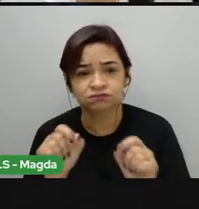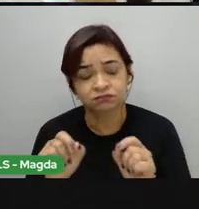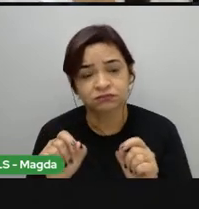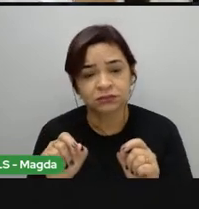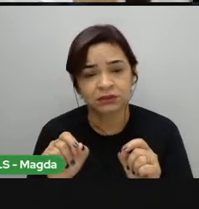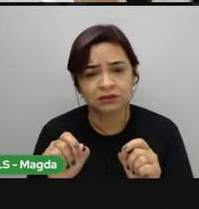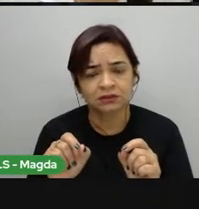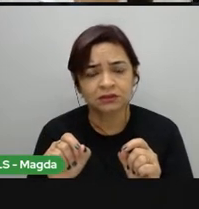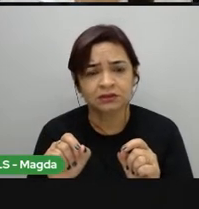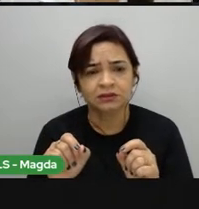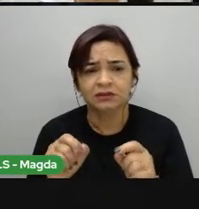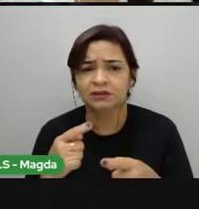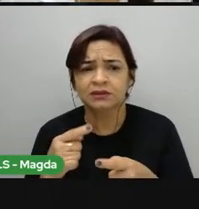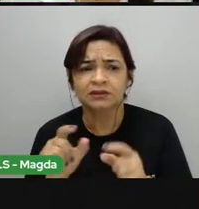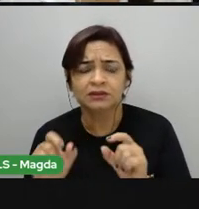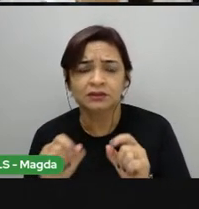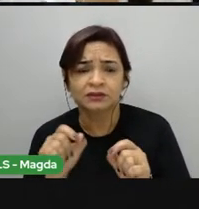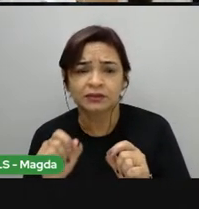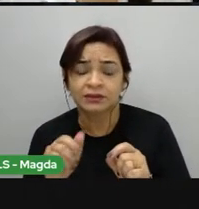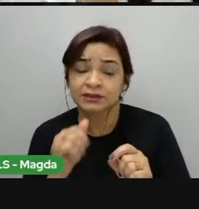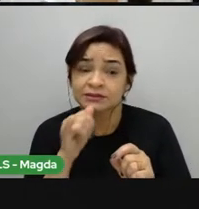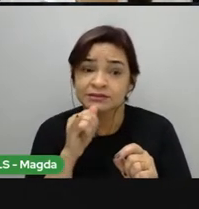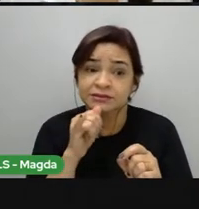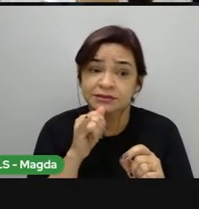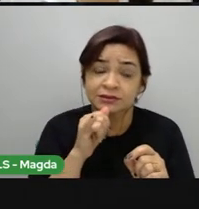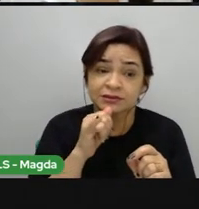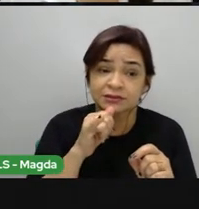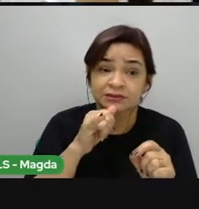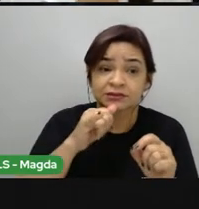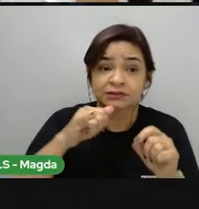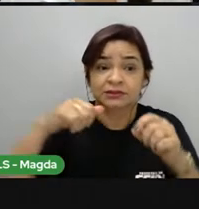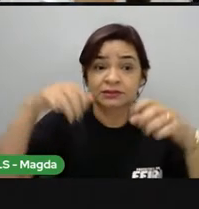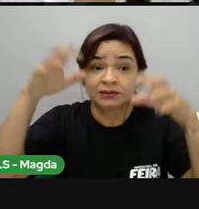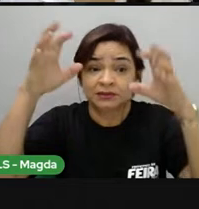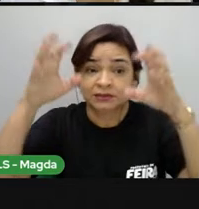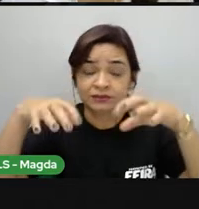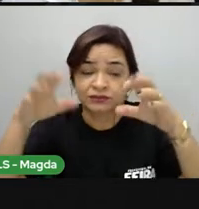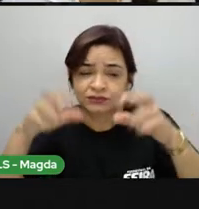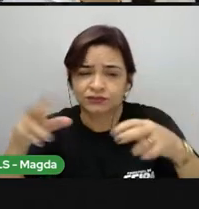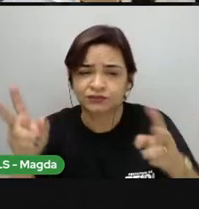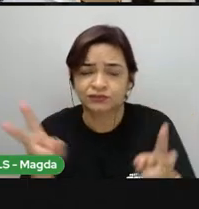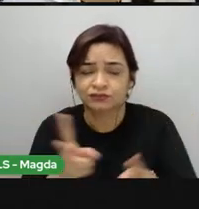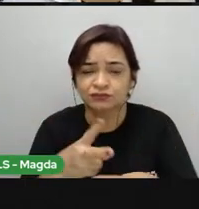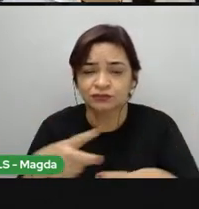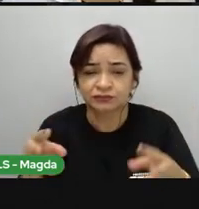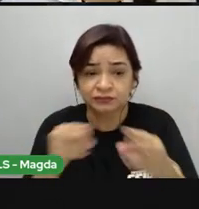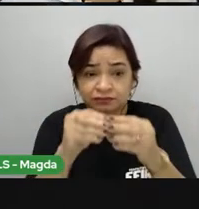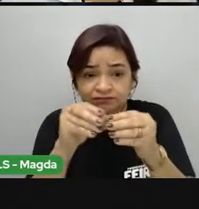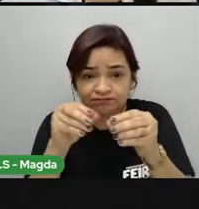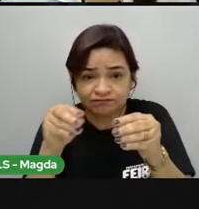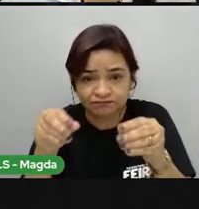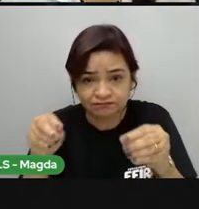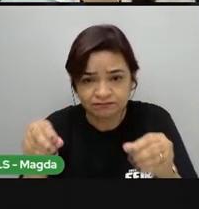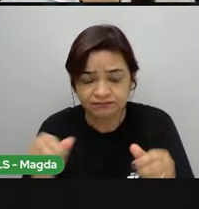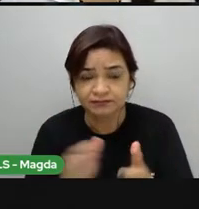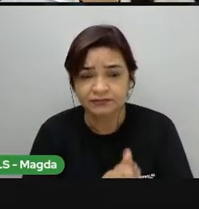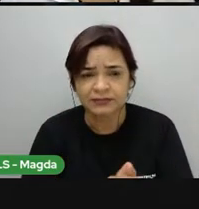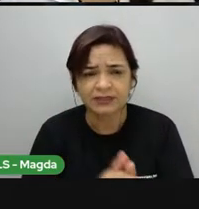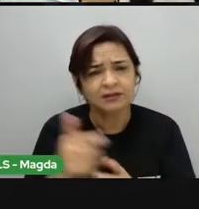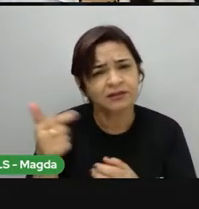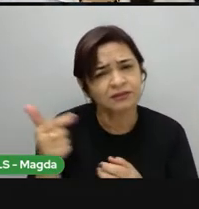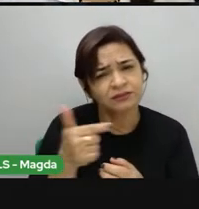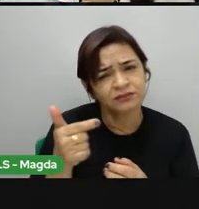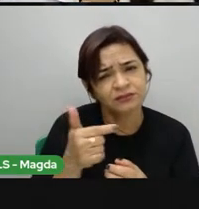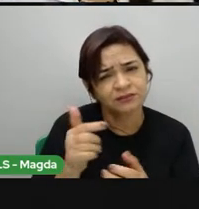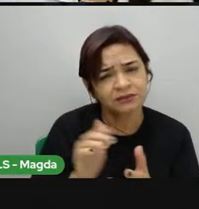intemperismo. No caso aqui, a chuva, o próprio vento, está fazendo com que essa rocha se fragmente. No número 2,